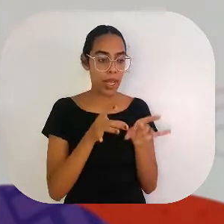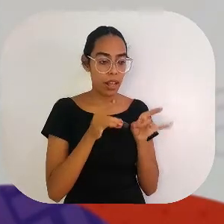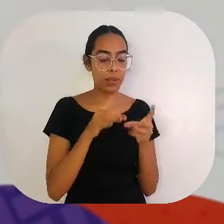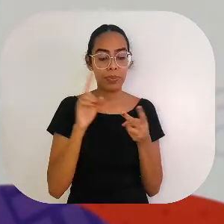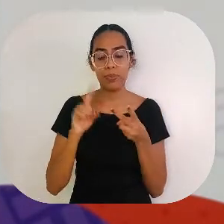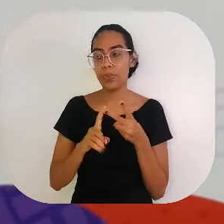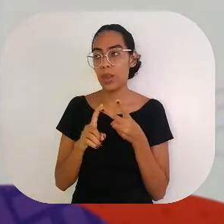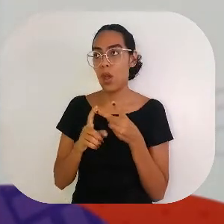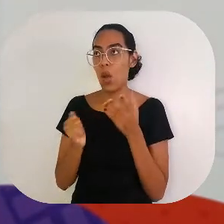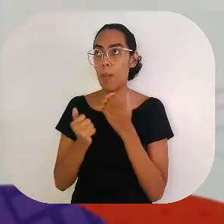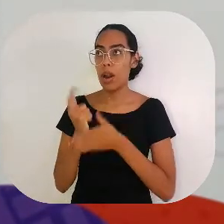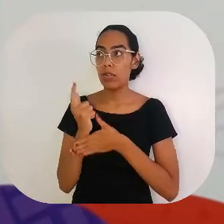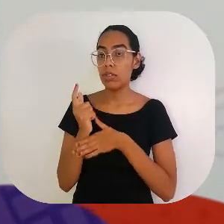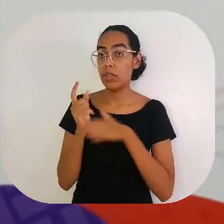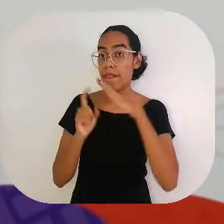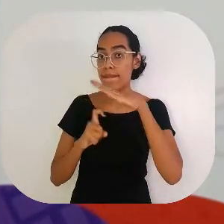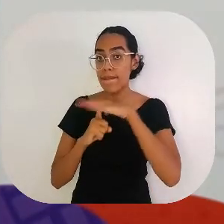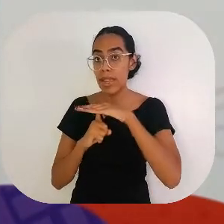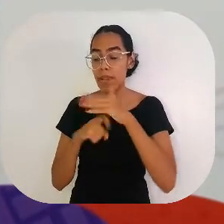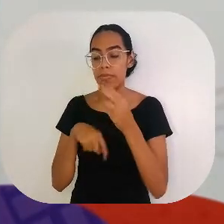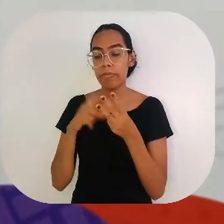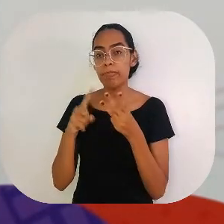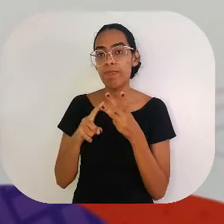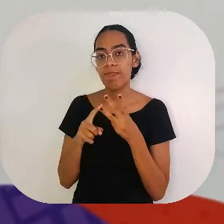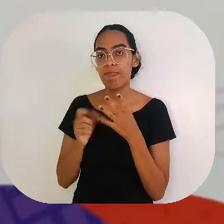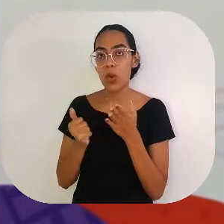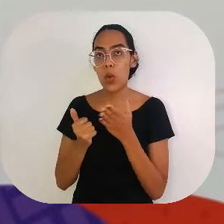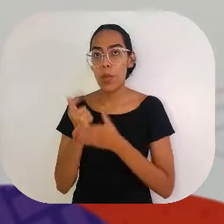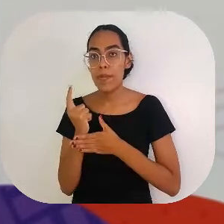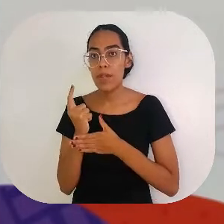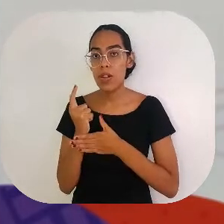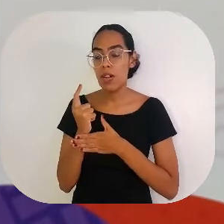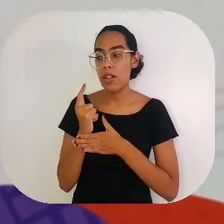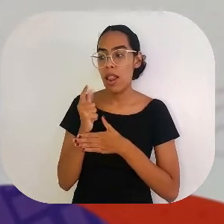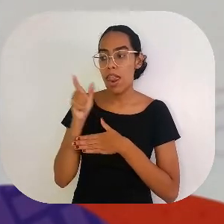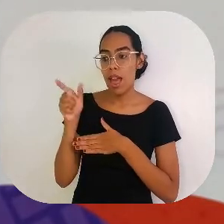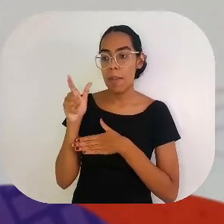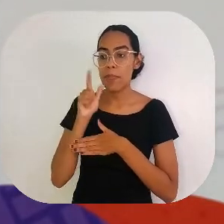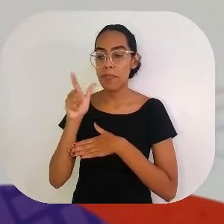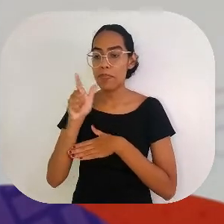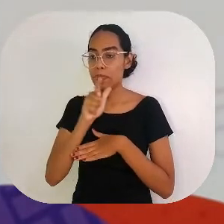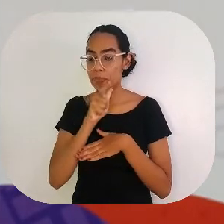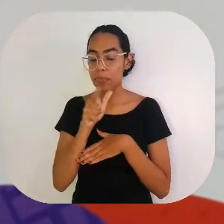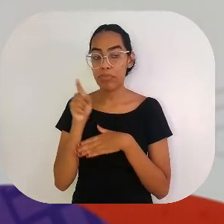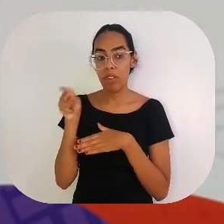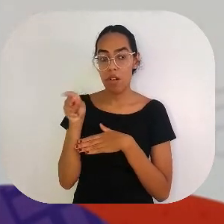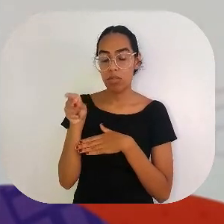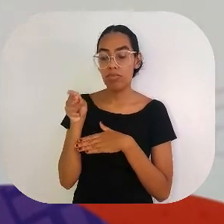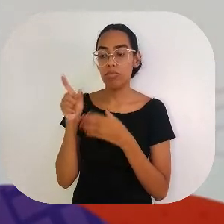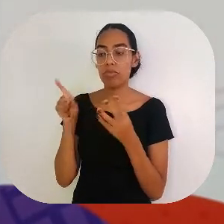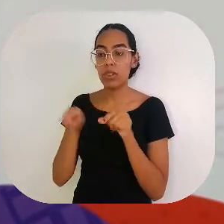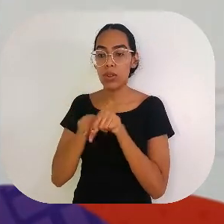no mercado. Ele comprava na feira. Ele comprava na bodega.